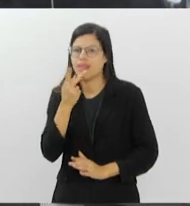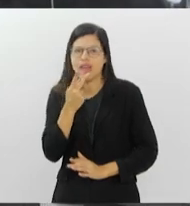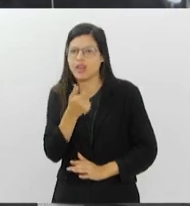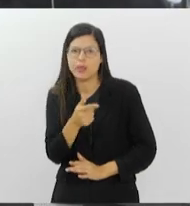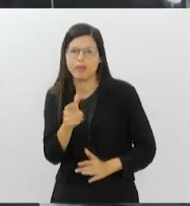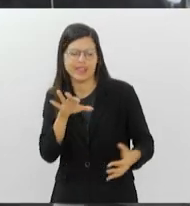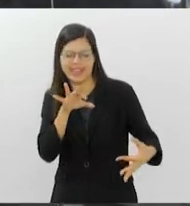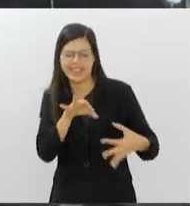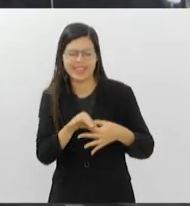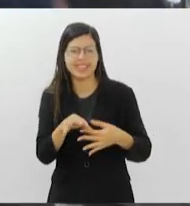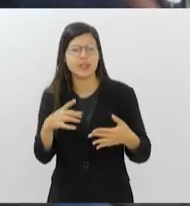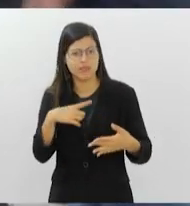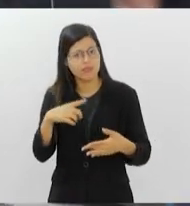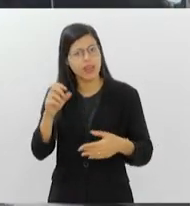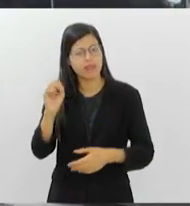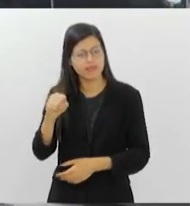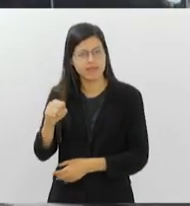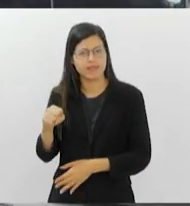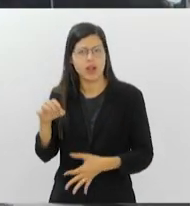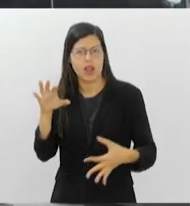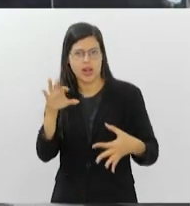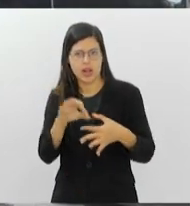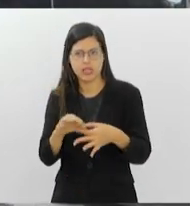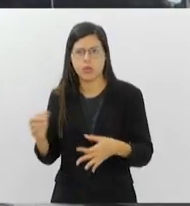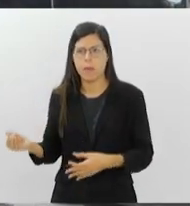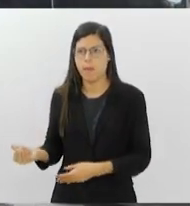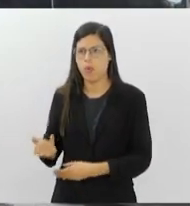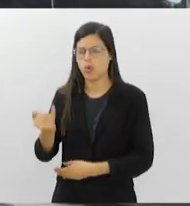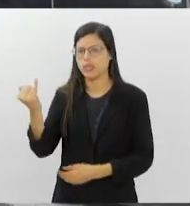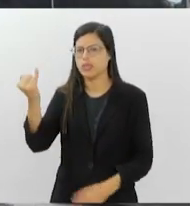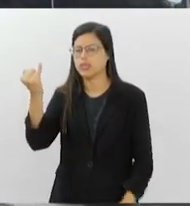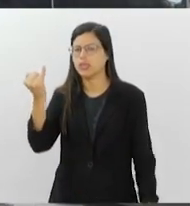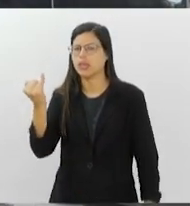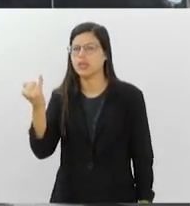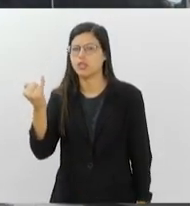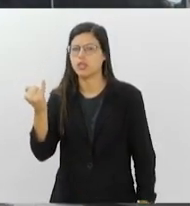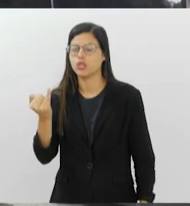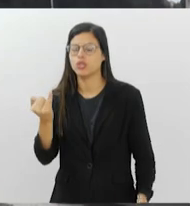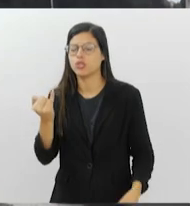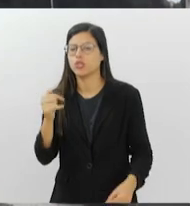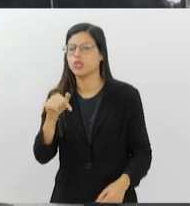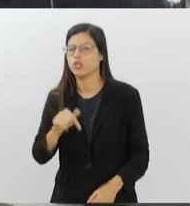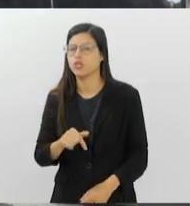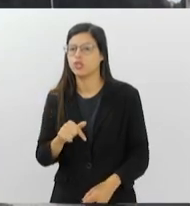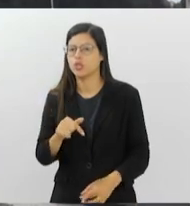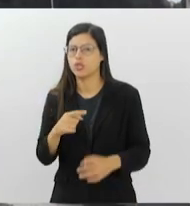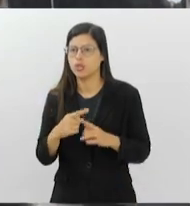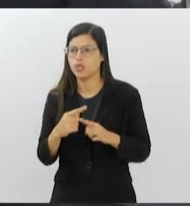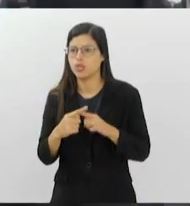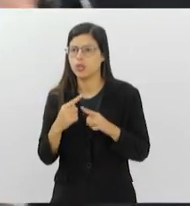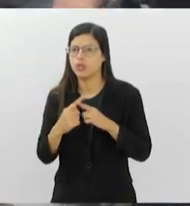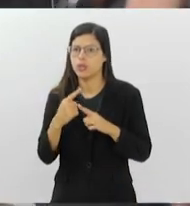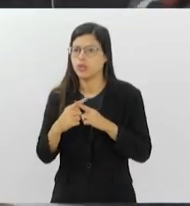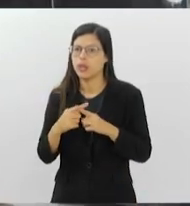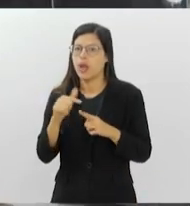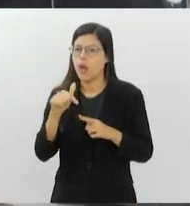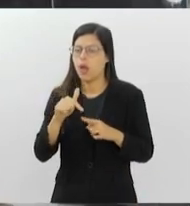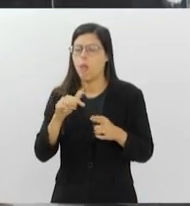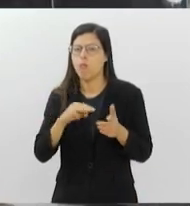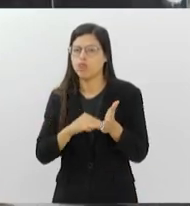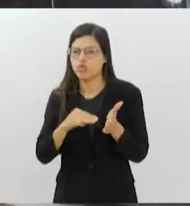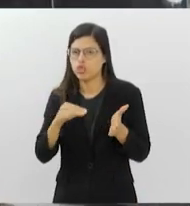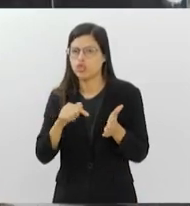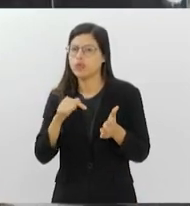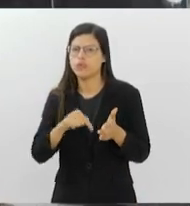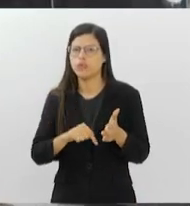bastante importante como um dos fatores multifatoriais, que